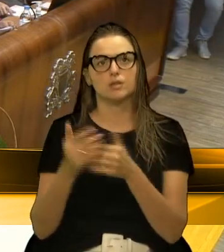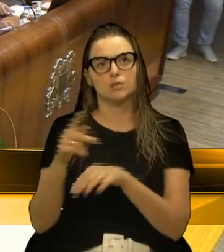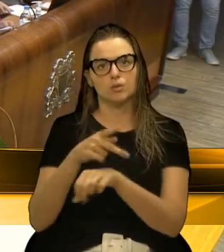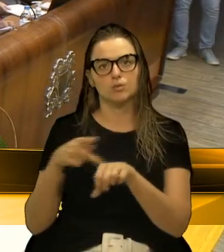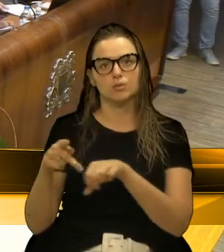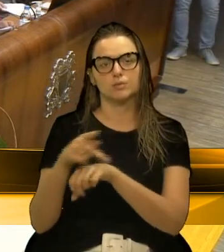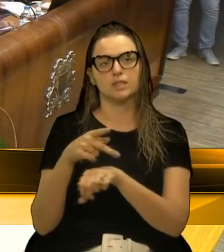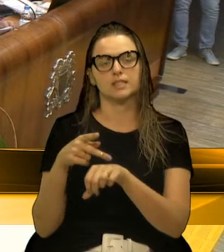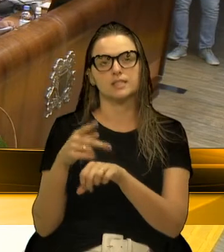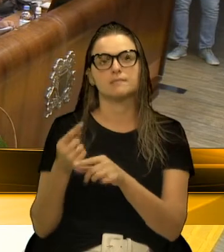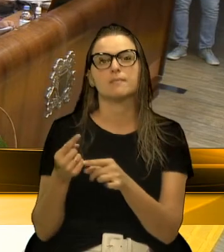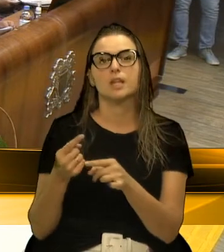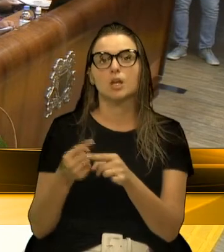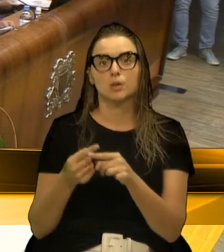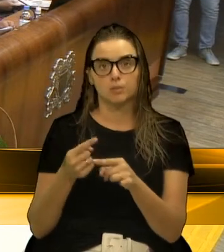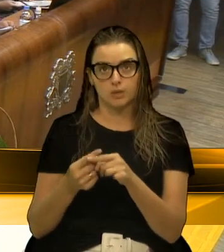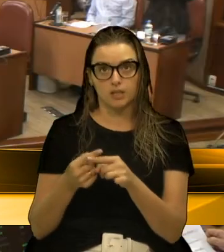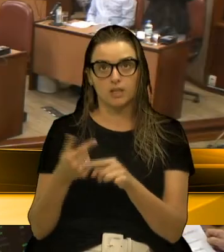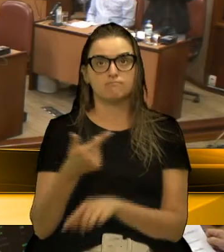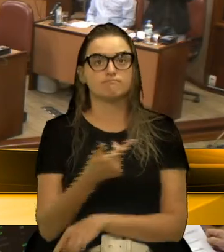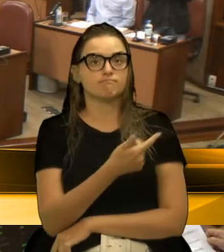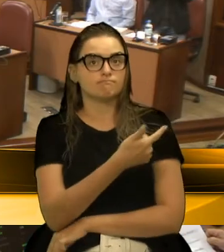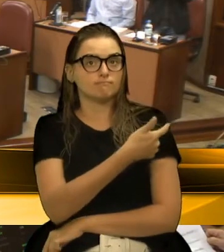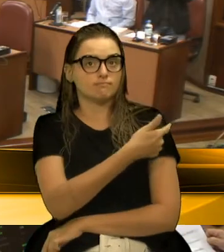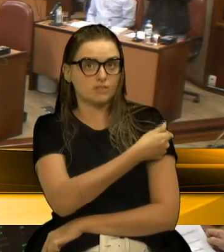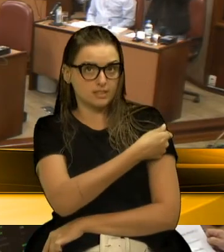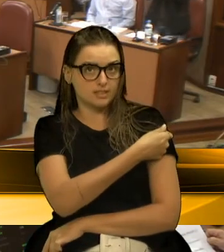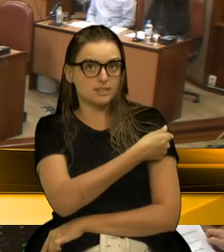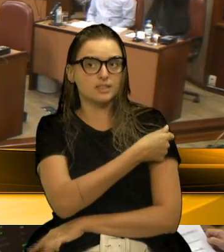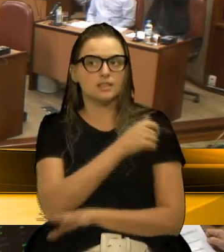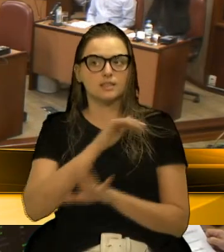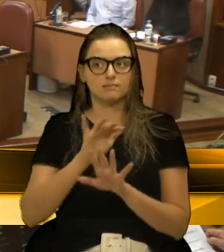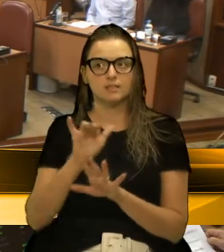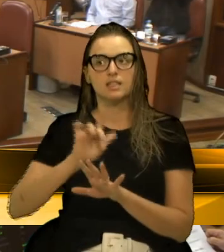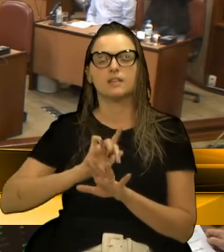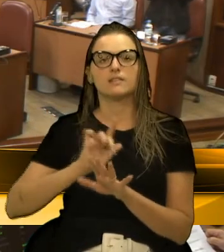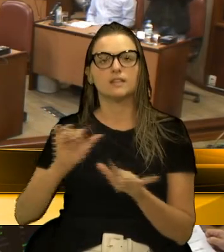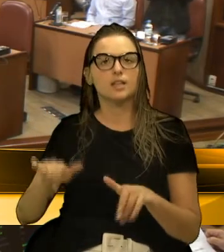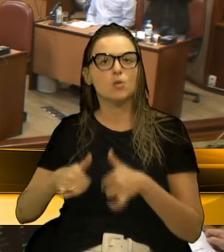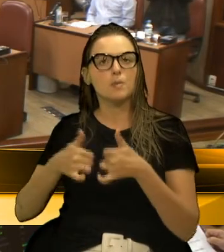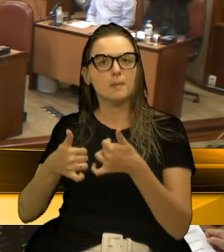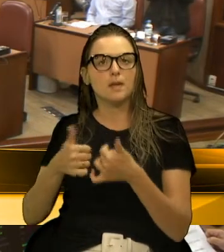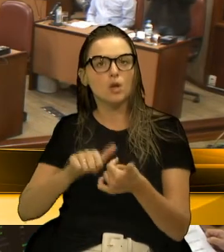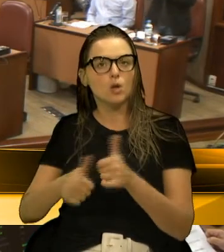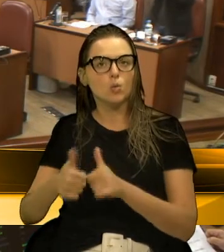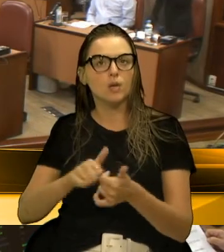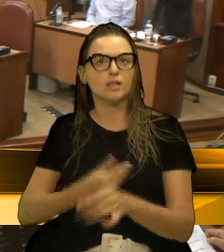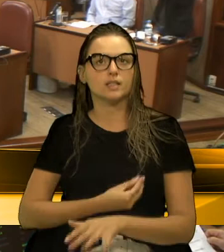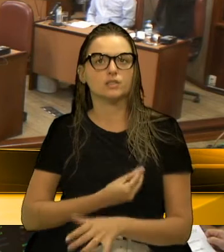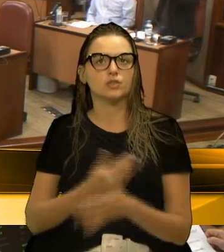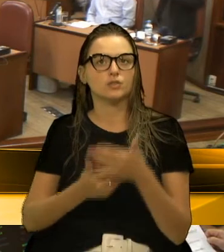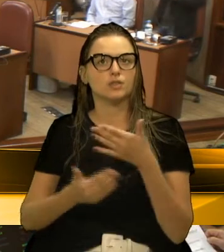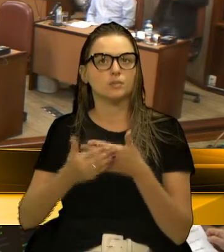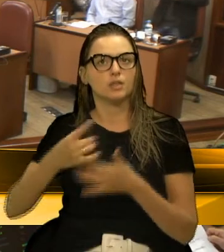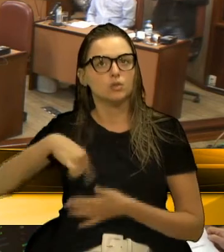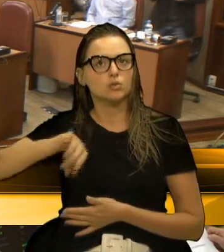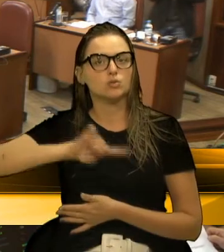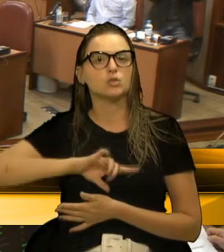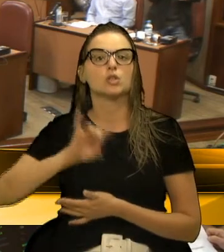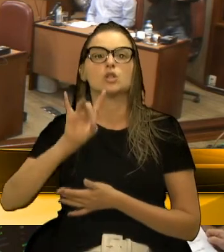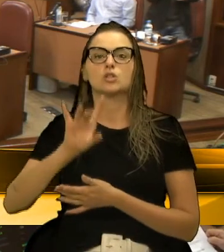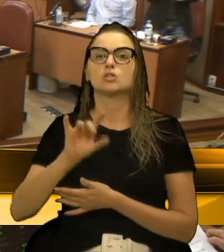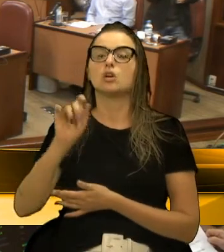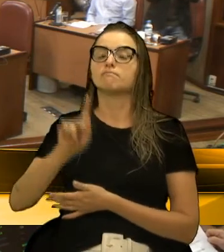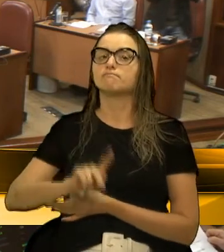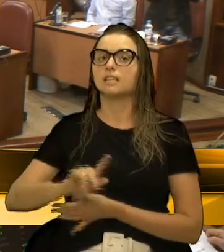porque essa vacina, espero que ela venha dar condições e qualidade de vida para todos nós. É só quem passa por um problema